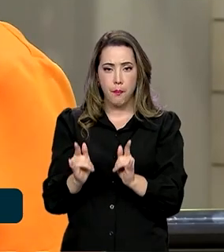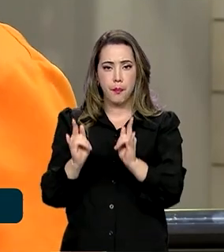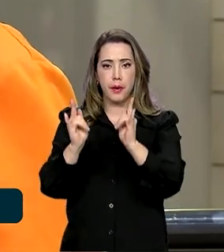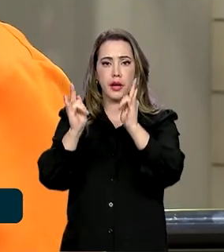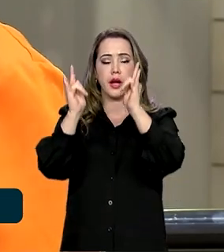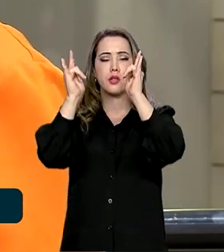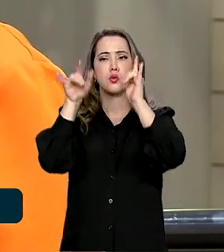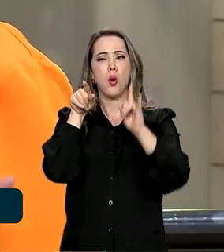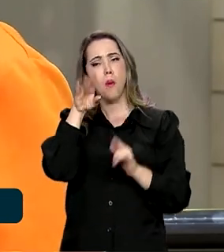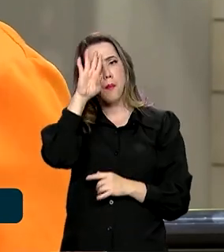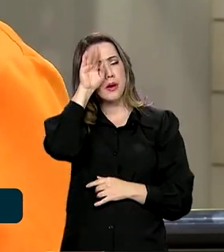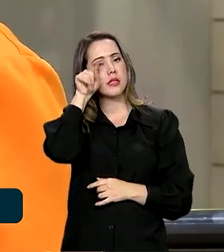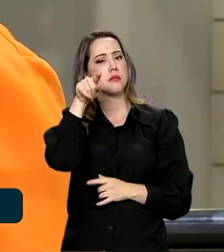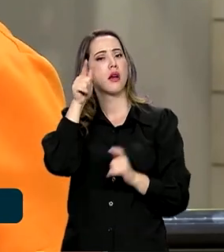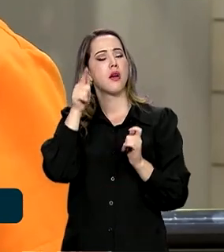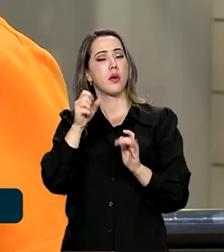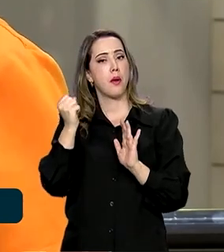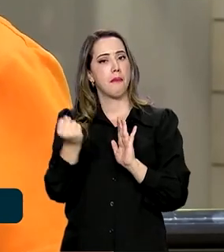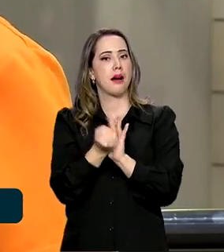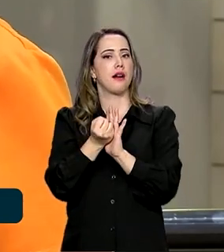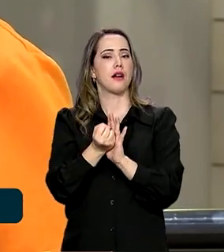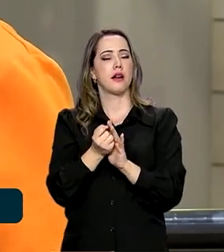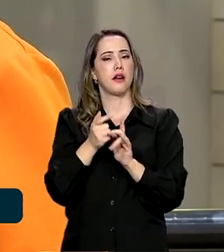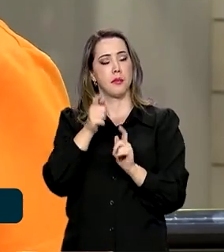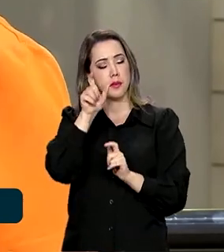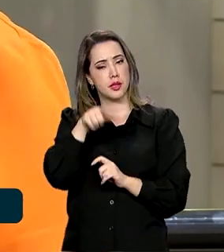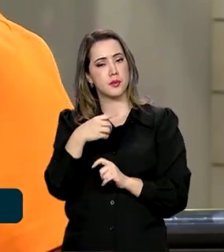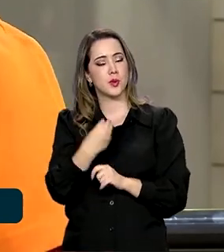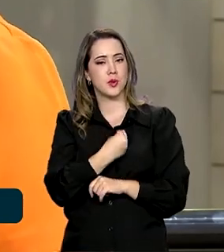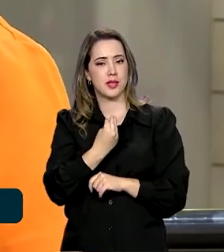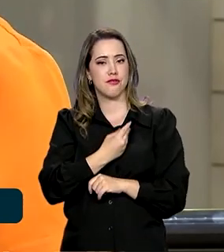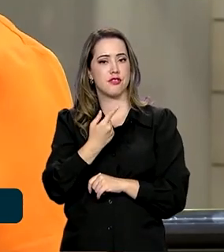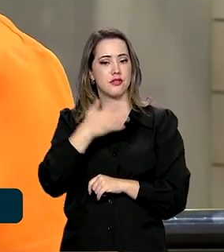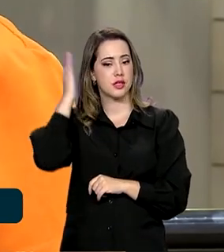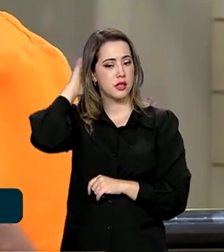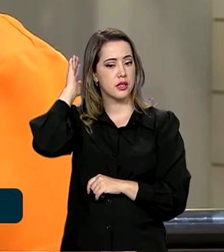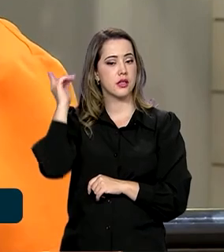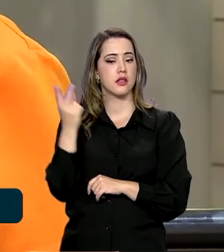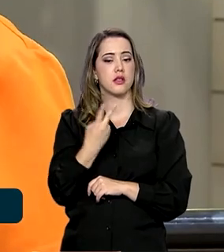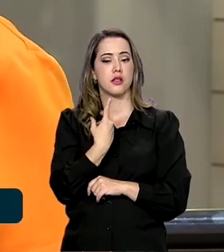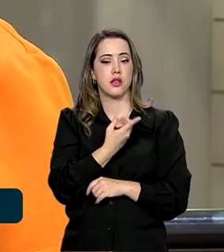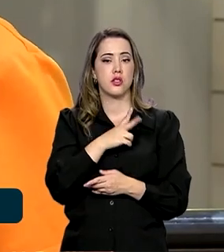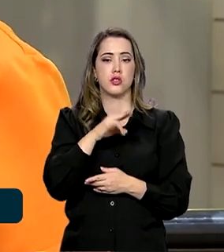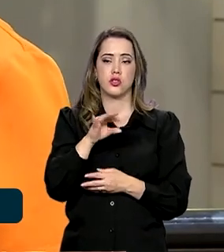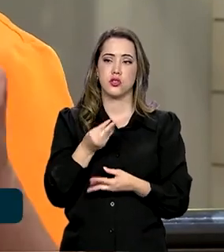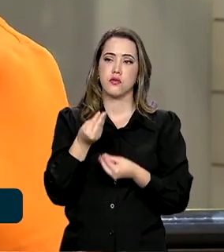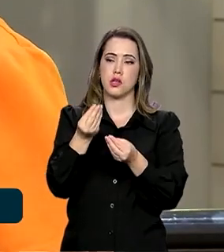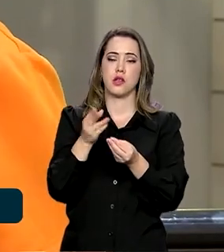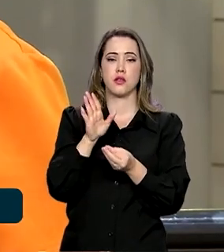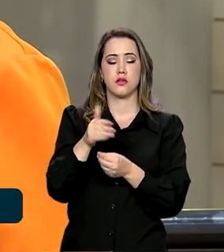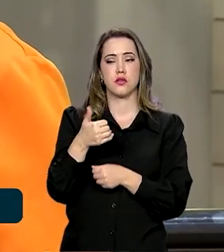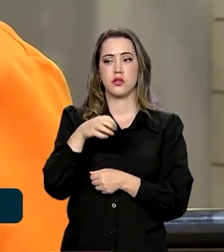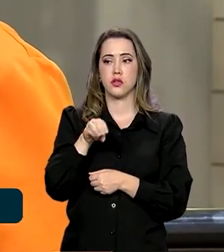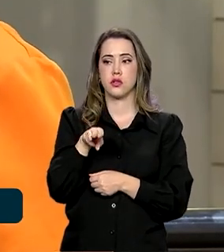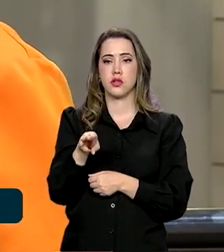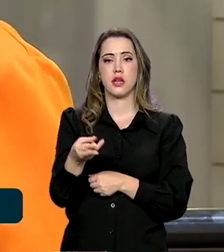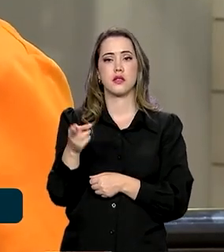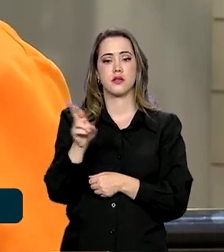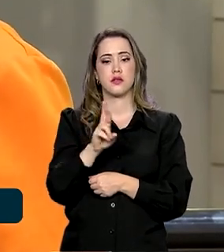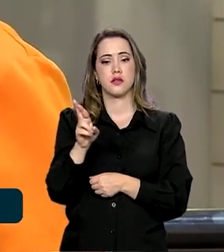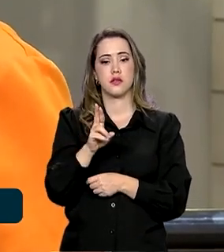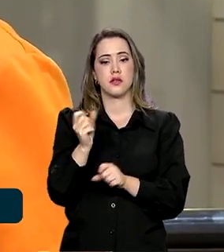para os paraenses, que nós vamos fora o fundo, já colocamos 10 milhões para